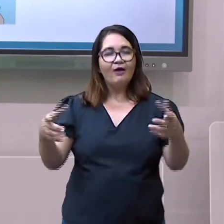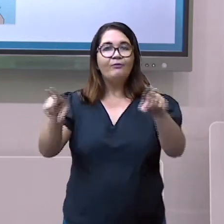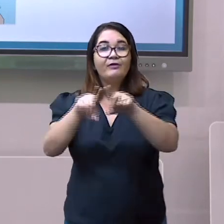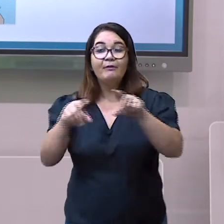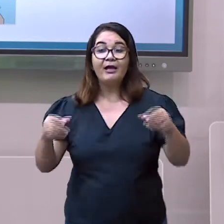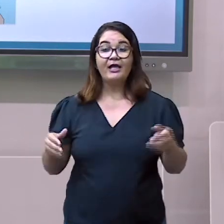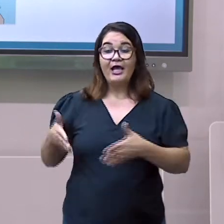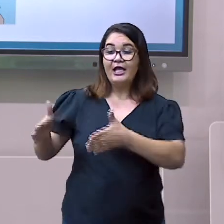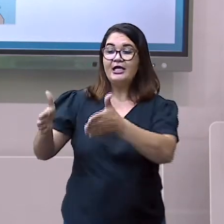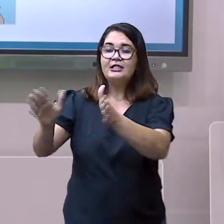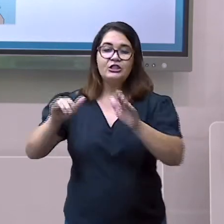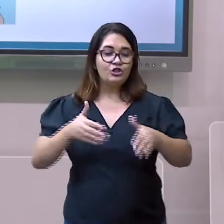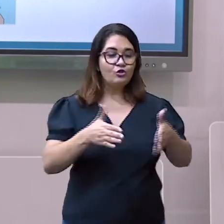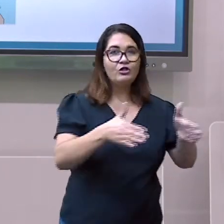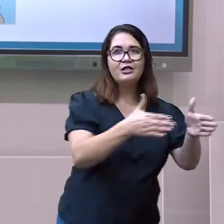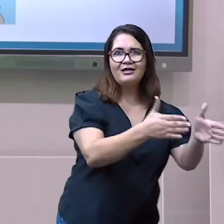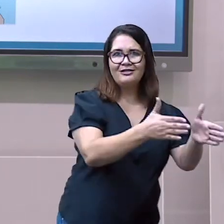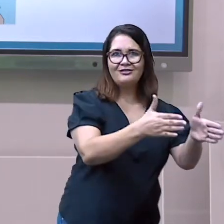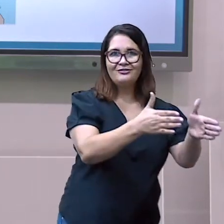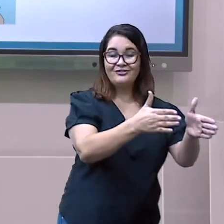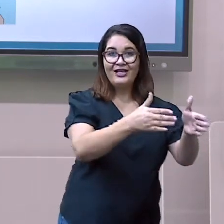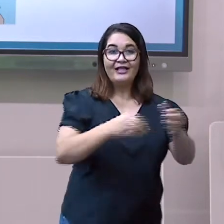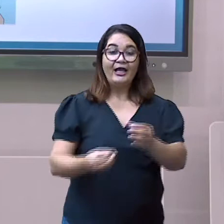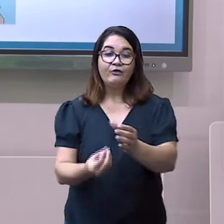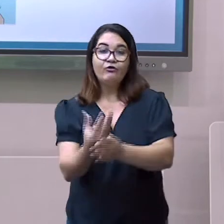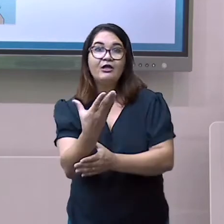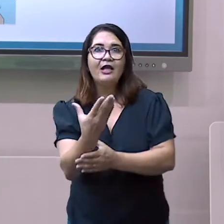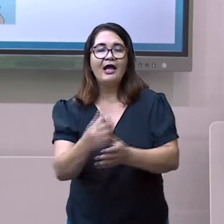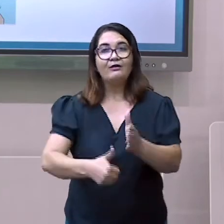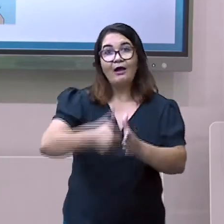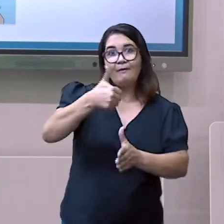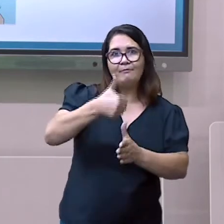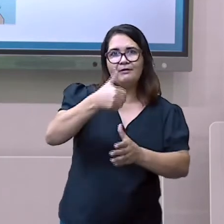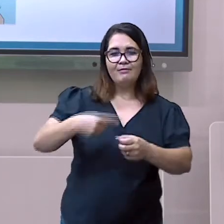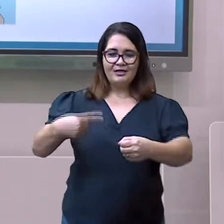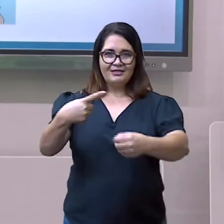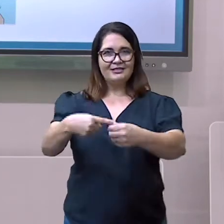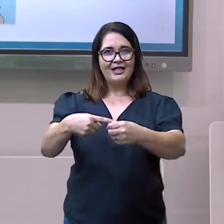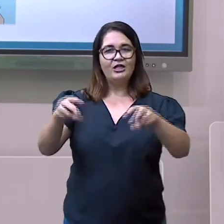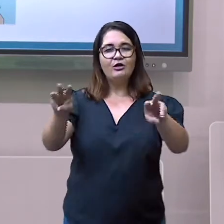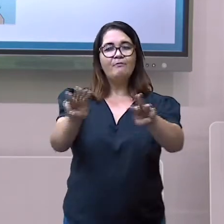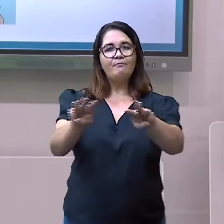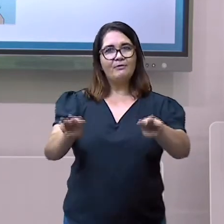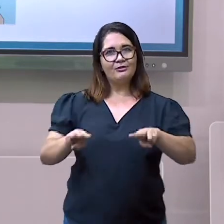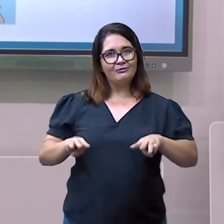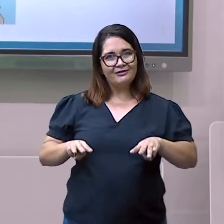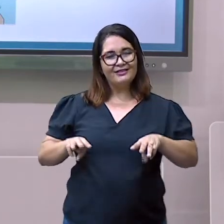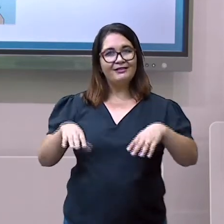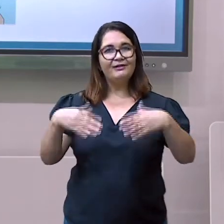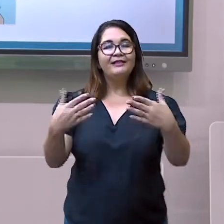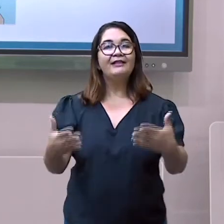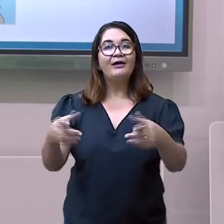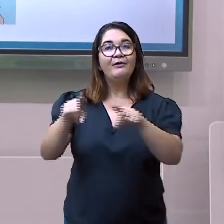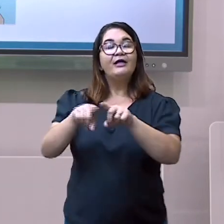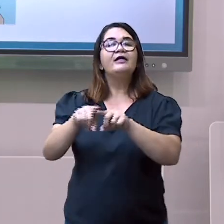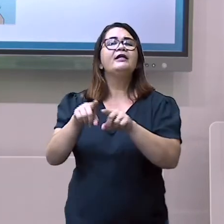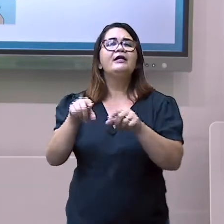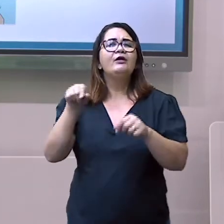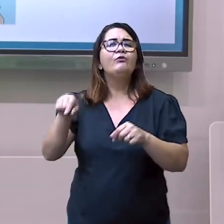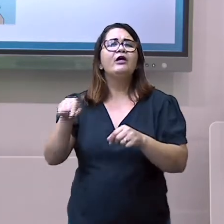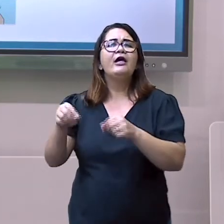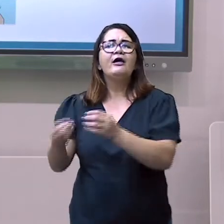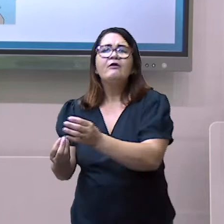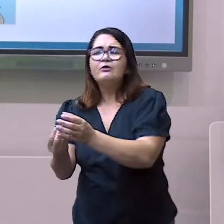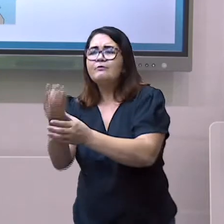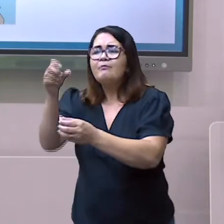é o conjunto de técnicas utilizadas para cultivar plantas com o objetivo de